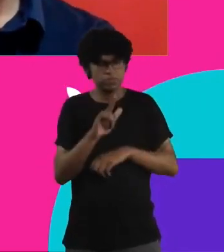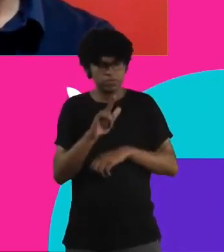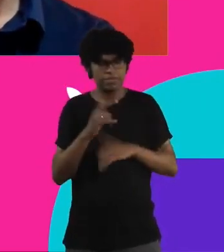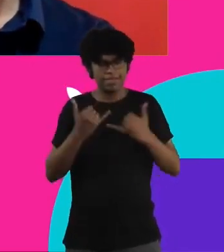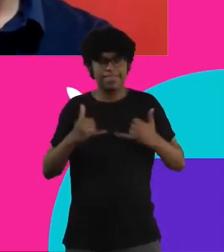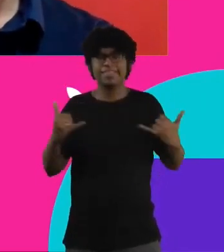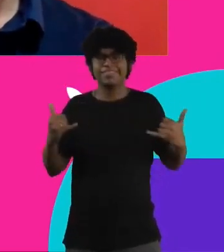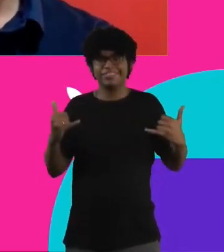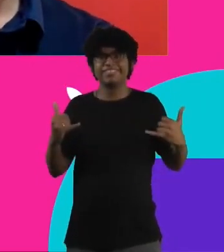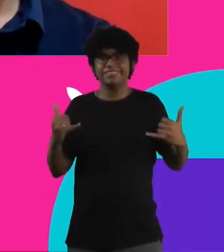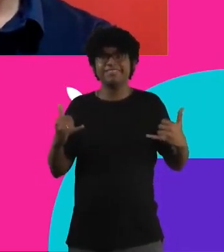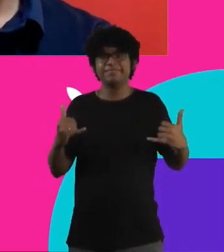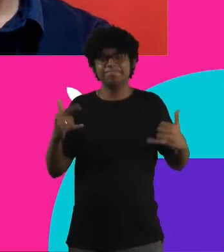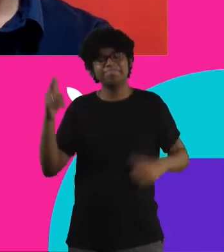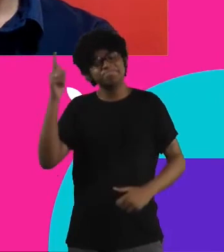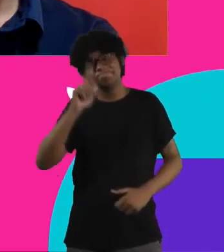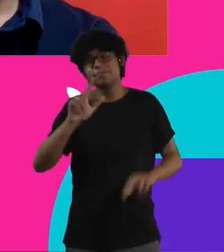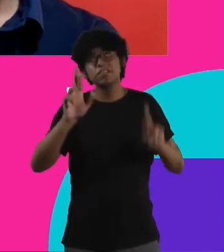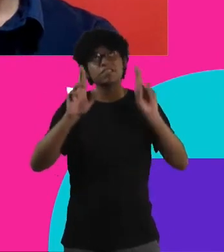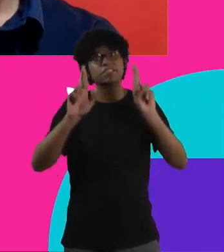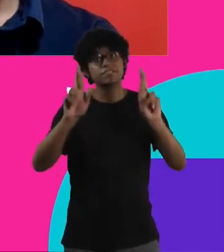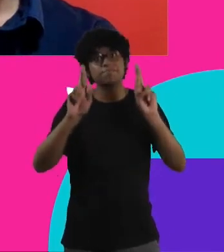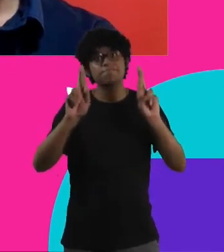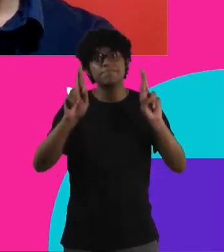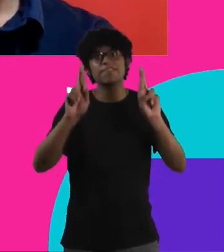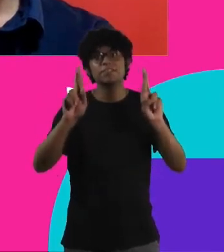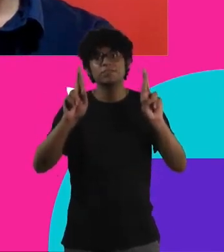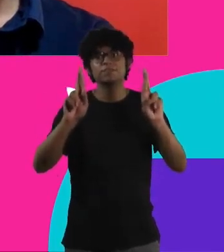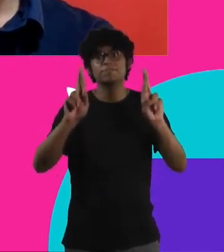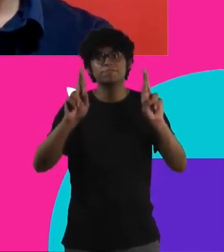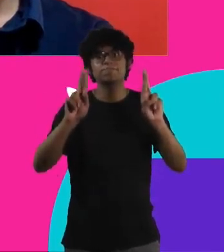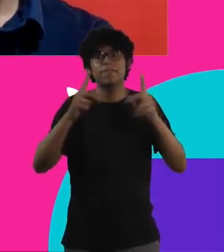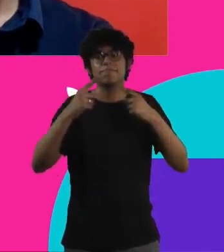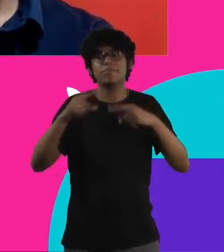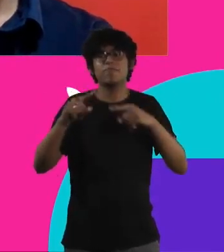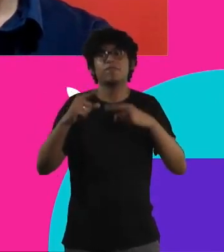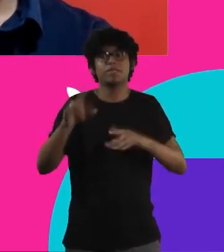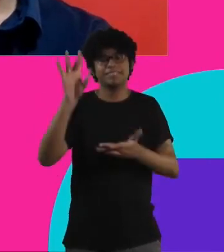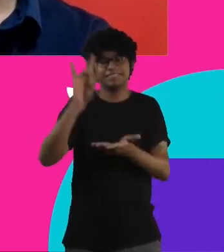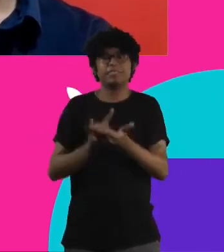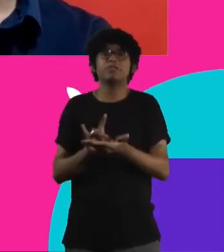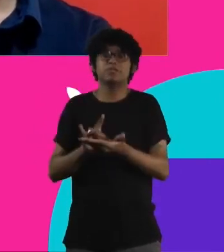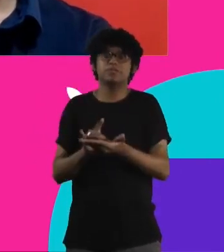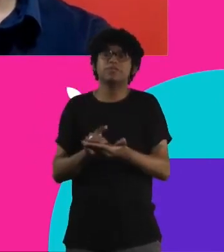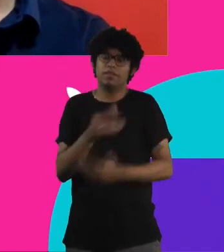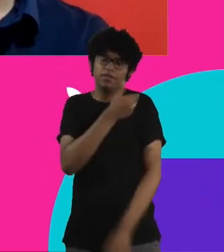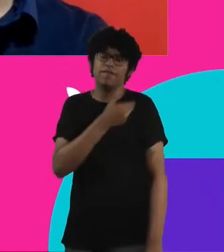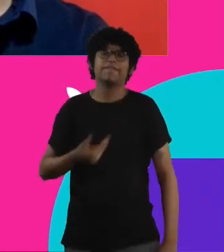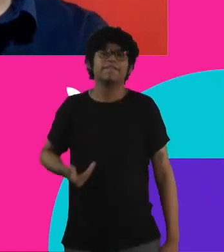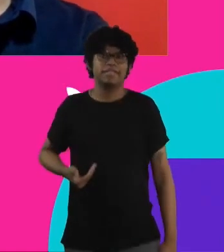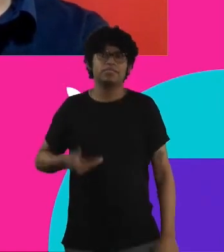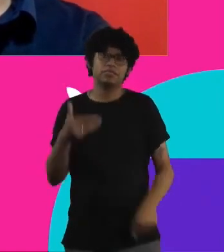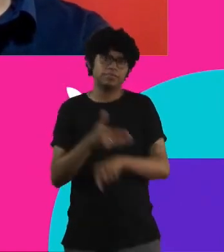energia e quem sabe né Davi fazer trazer alguma provocação efetiva né com relação do nosso governo com